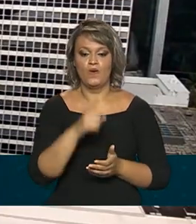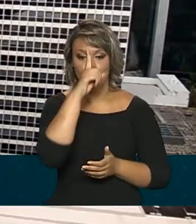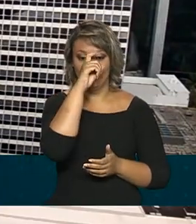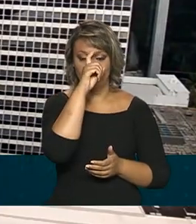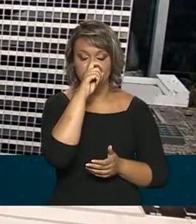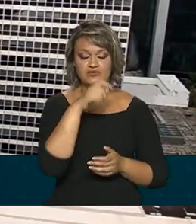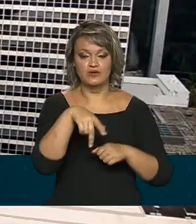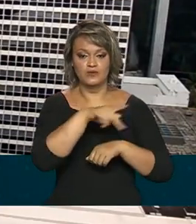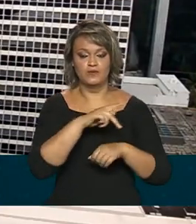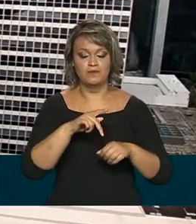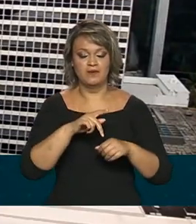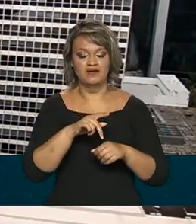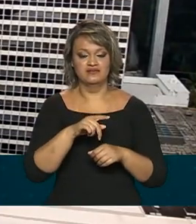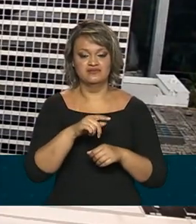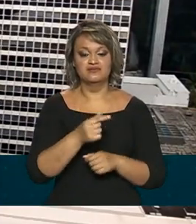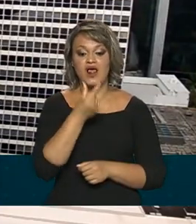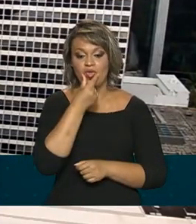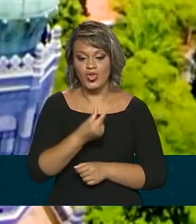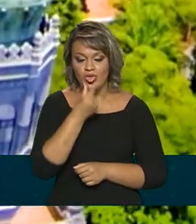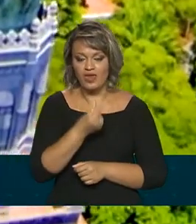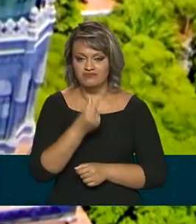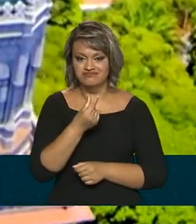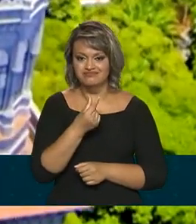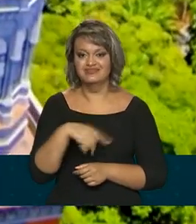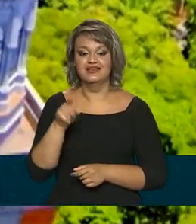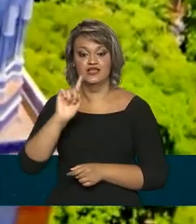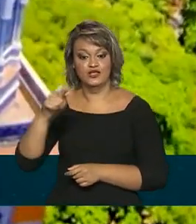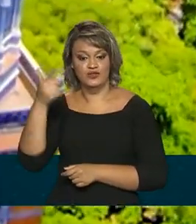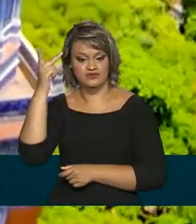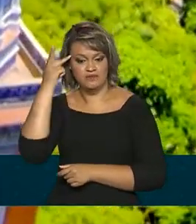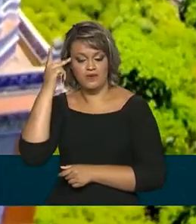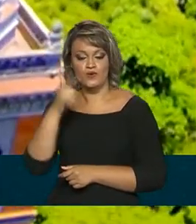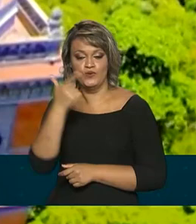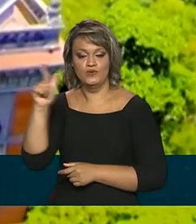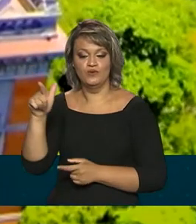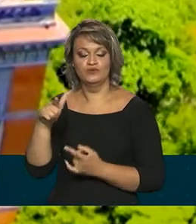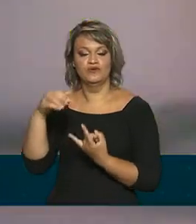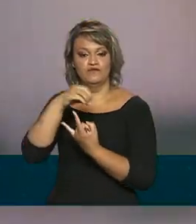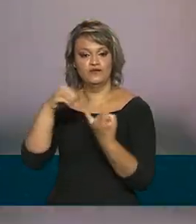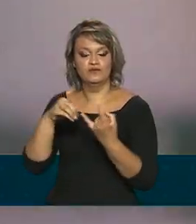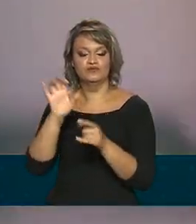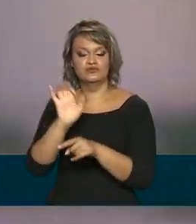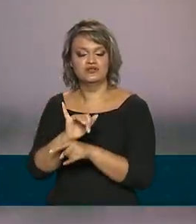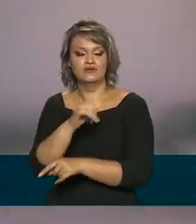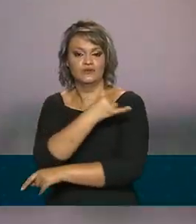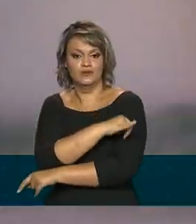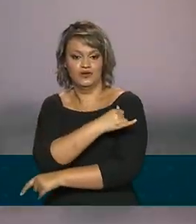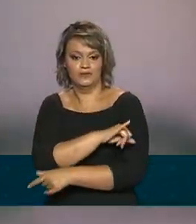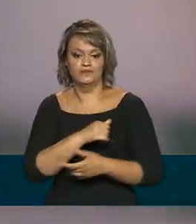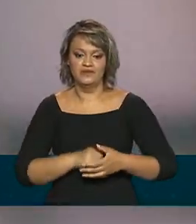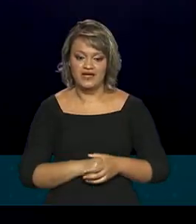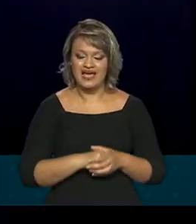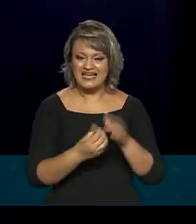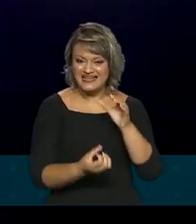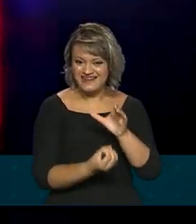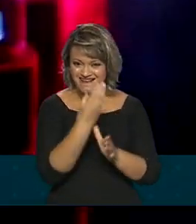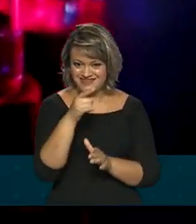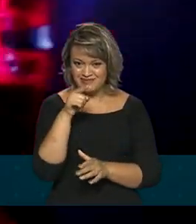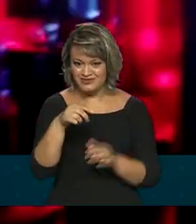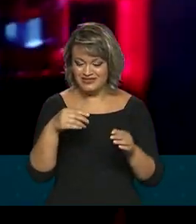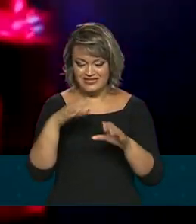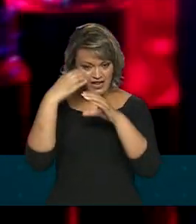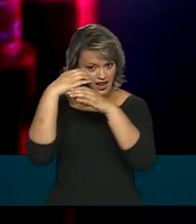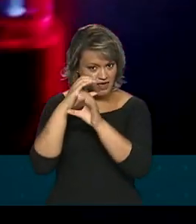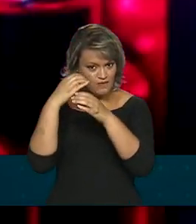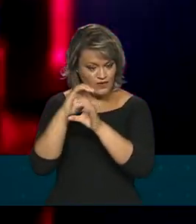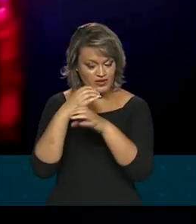Israelita Albert Einstein, em São Paulo, e outro na Fiocruz, no Rio de Janeiro. A criação do banco vai sequenciar o material